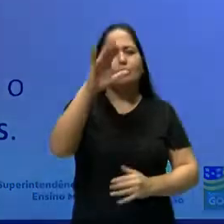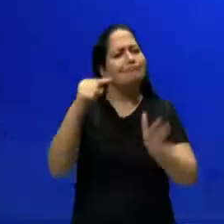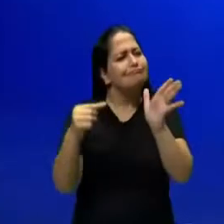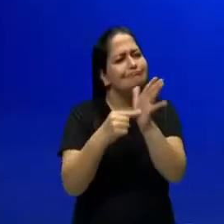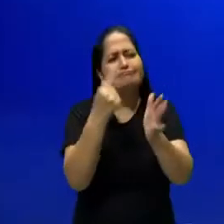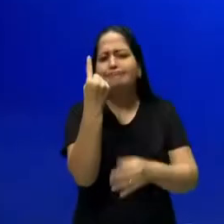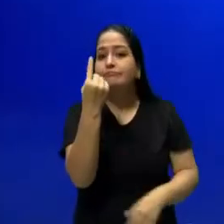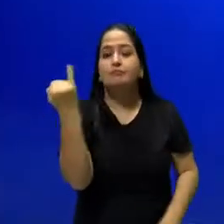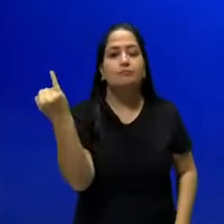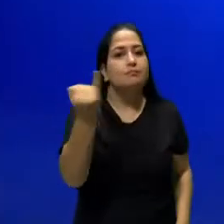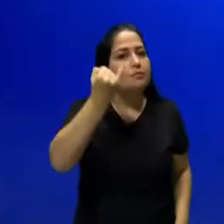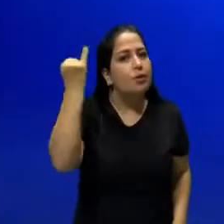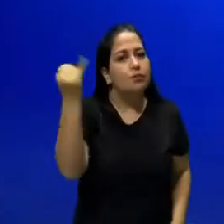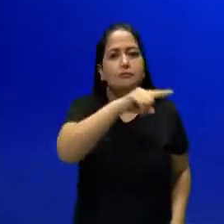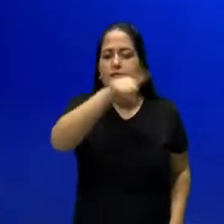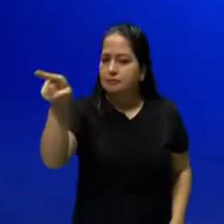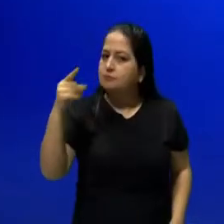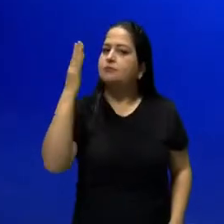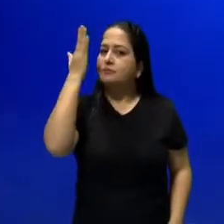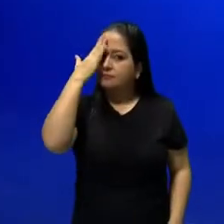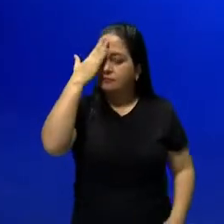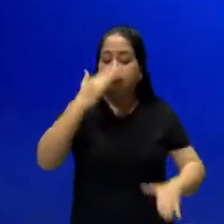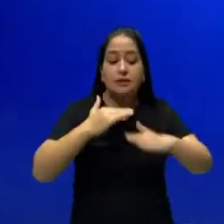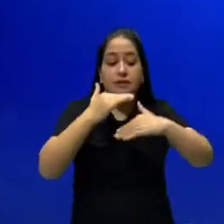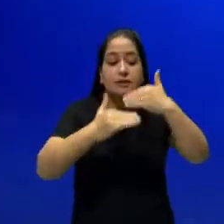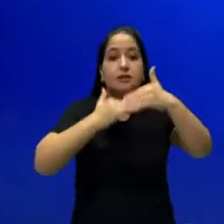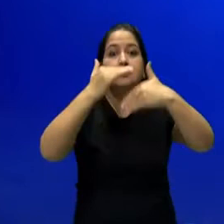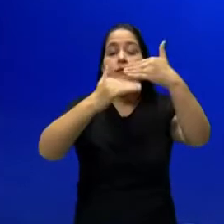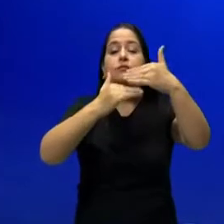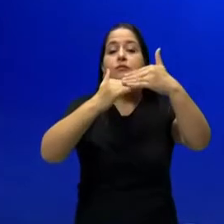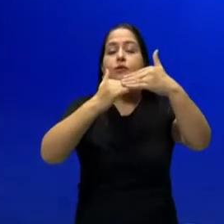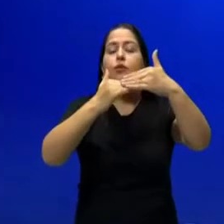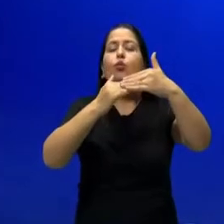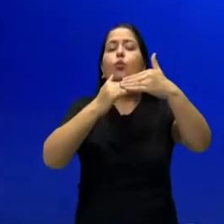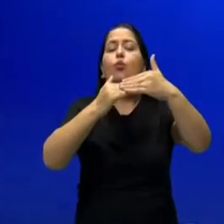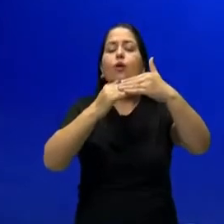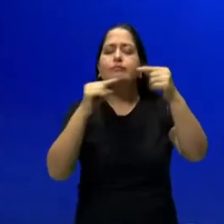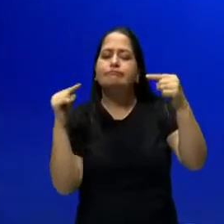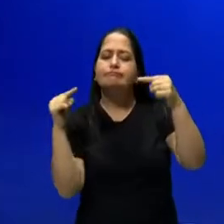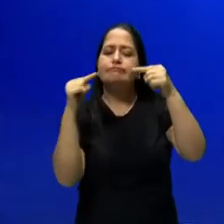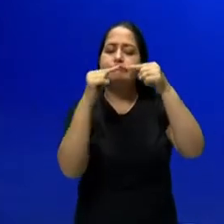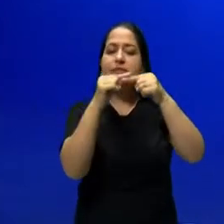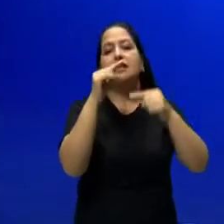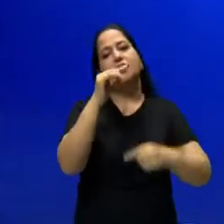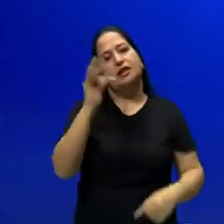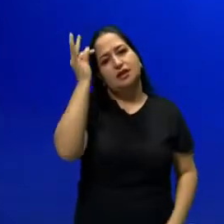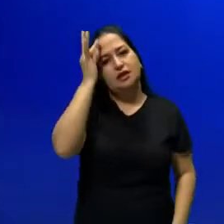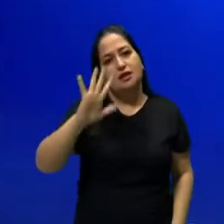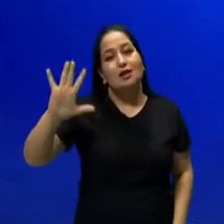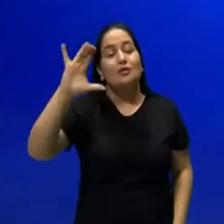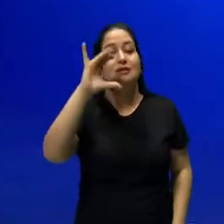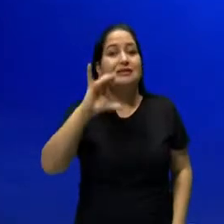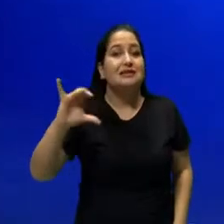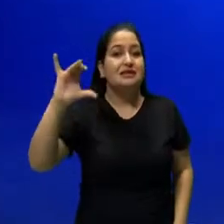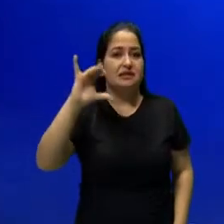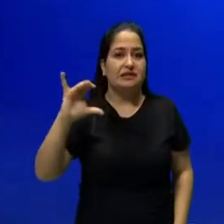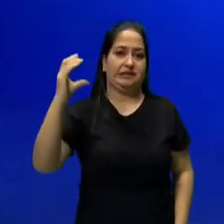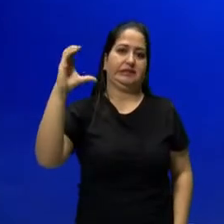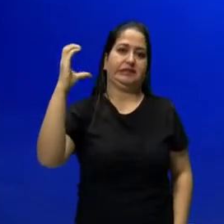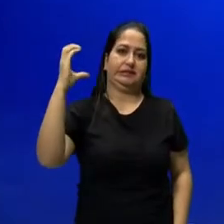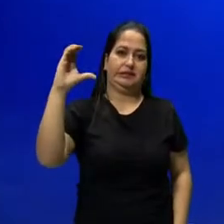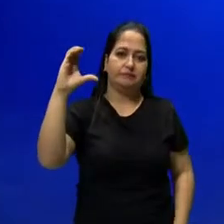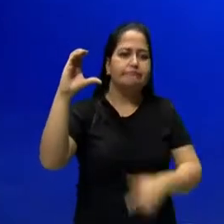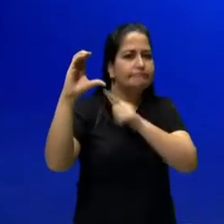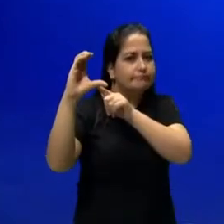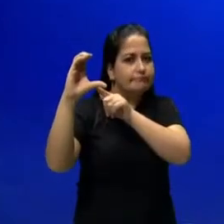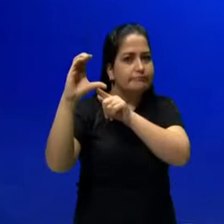que é importante de lembrar é que esse desenvolvimento vai se dar baseado em teorias cientificistas. Então, essa é